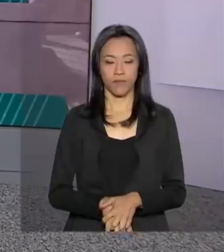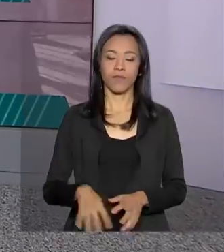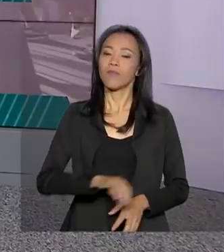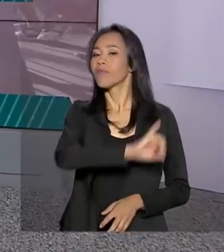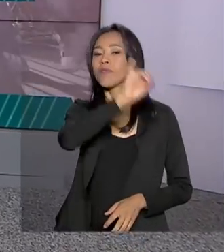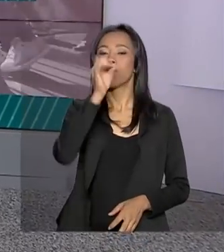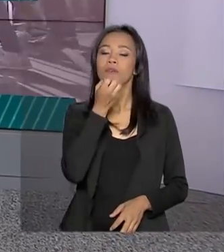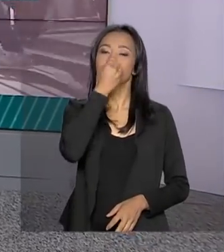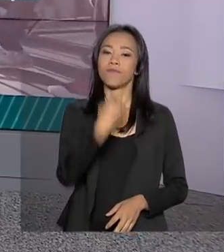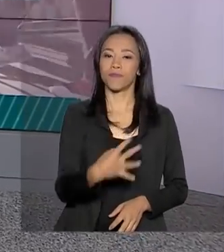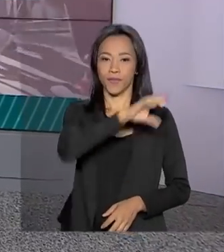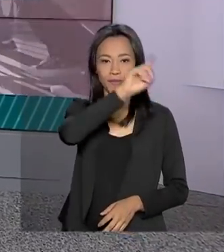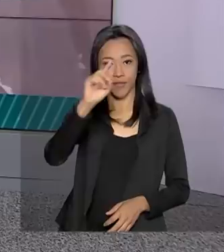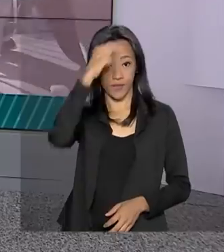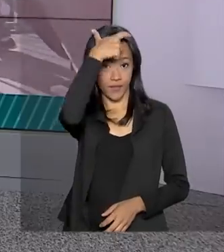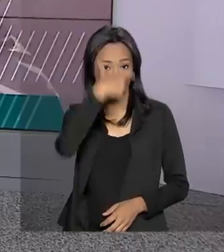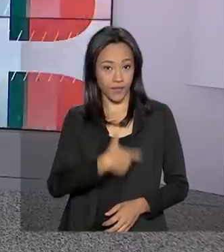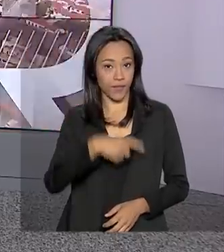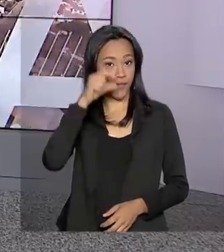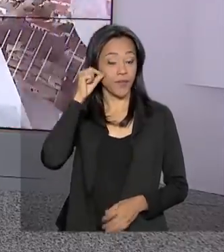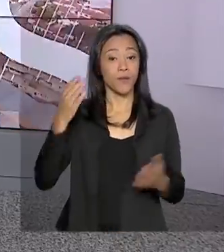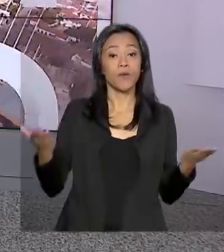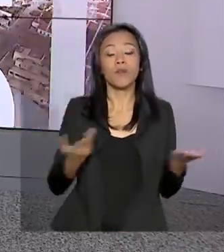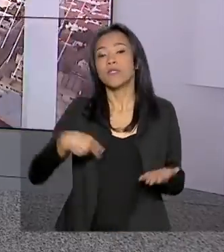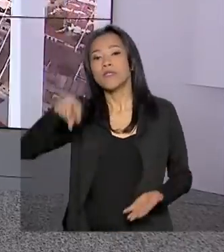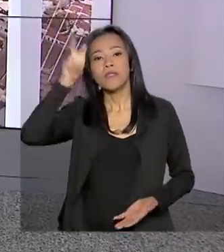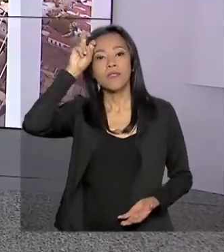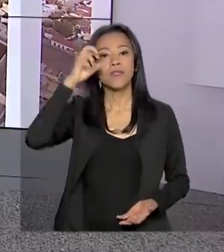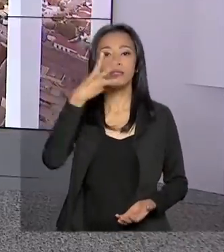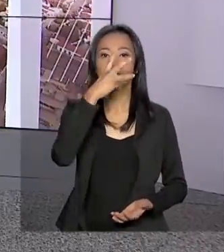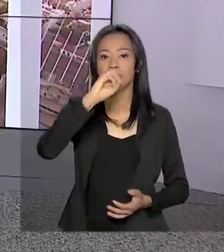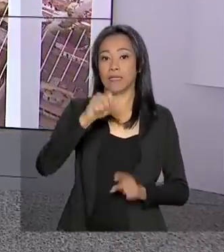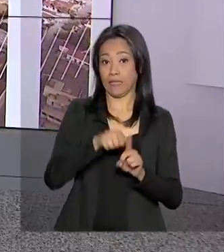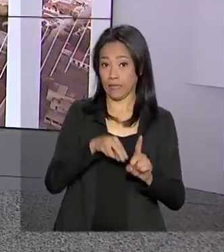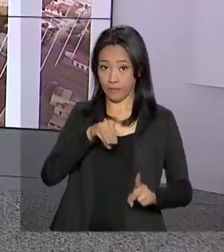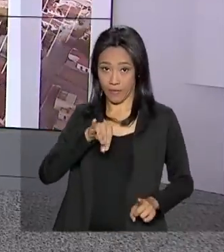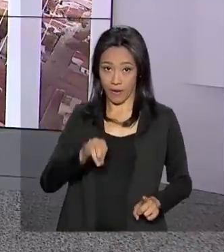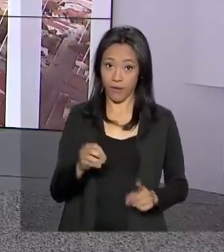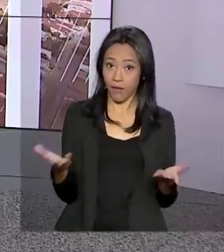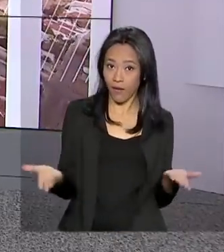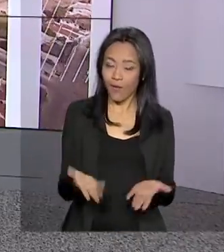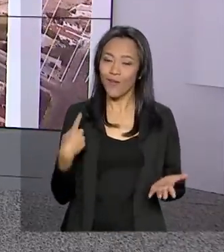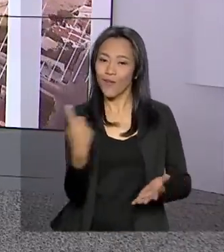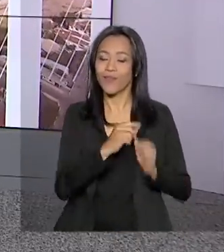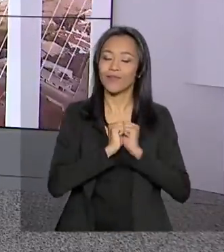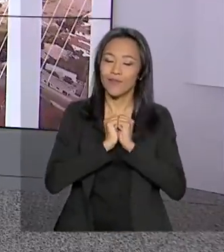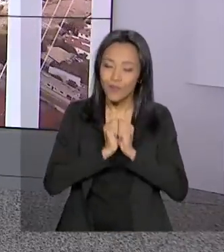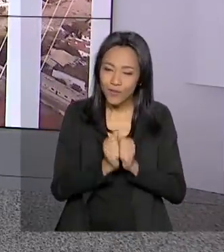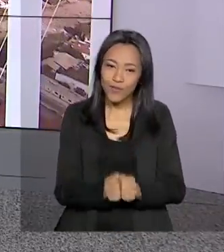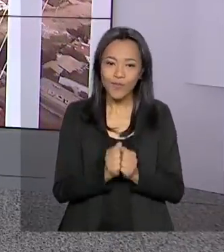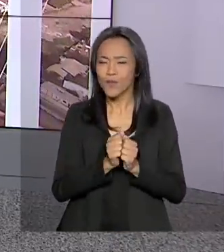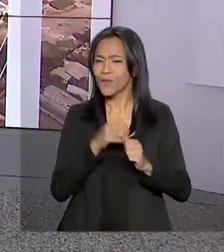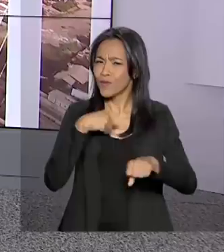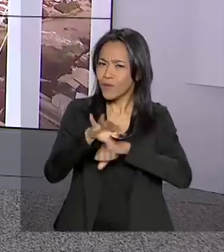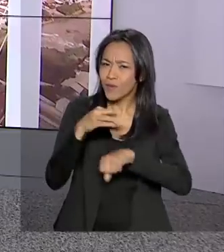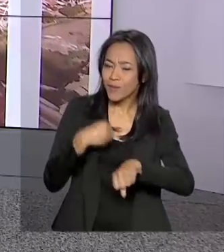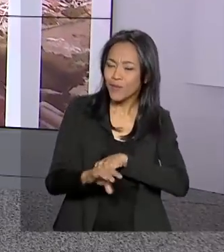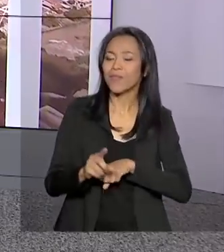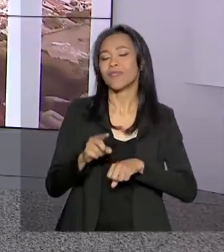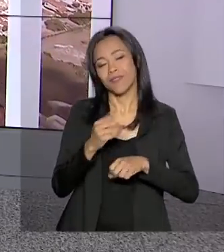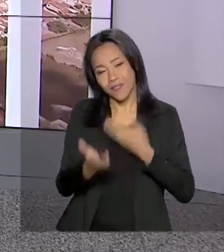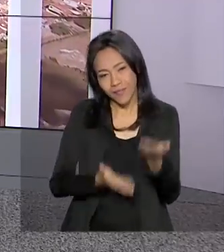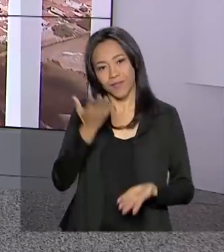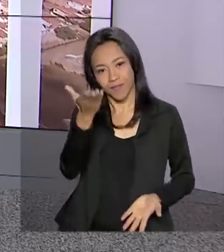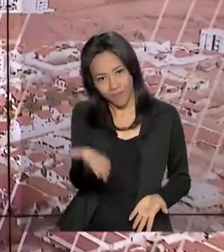Olá, bom dia, eu sou Carla Vatier, hoje é quinta-feira, 30 de maio. A partir de agora, estamos juntos no Brasil em Dia, com muita informação e